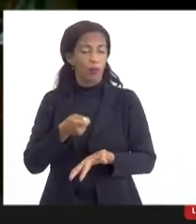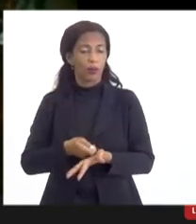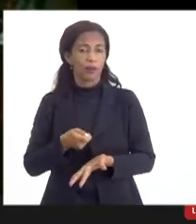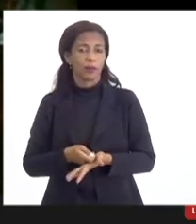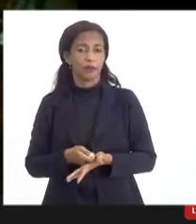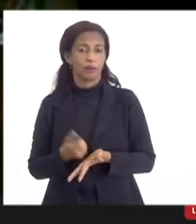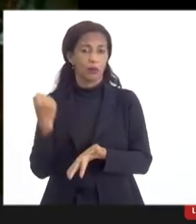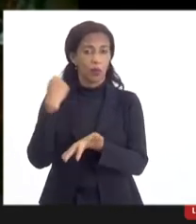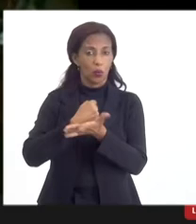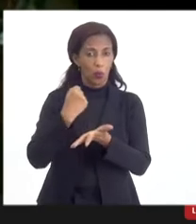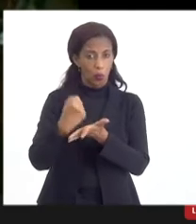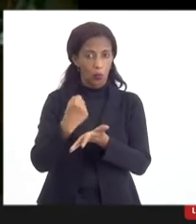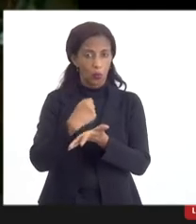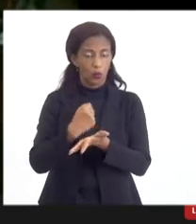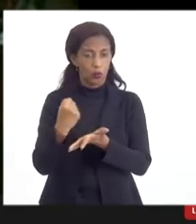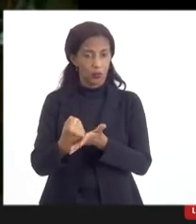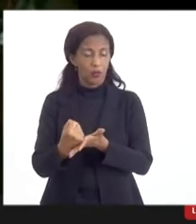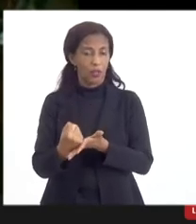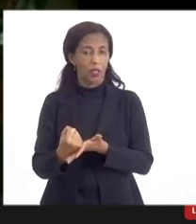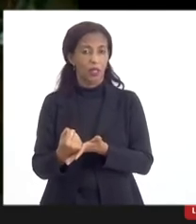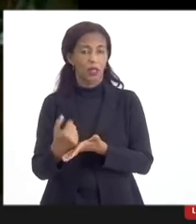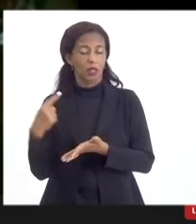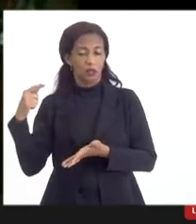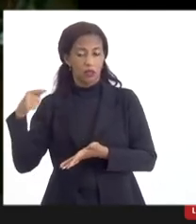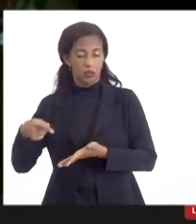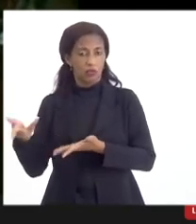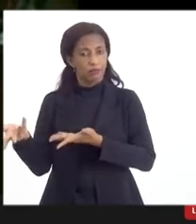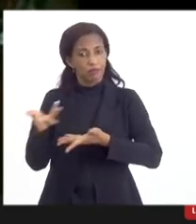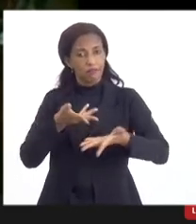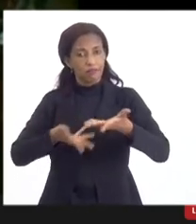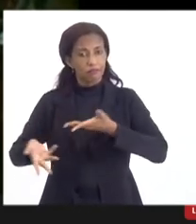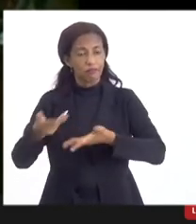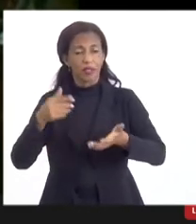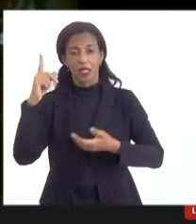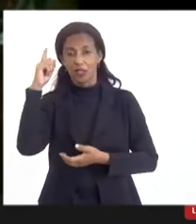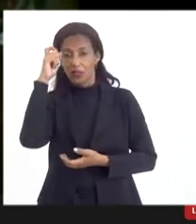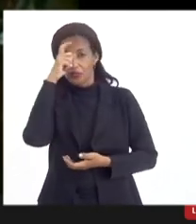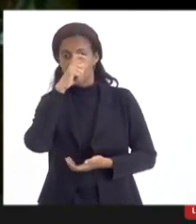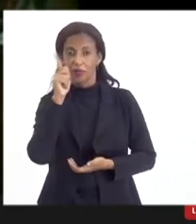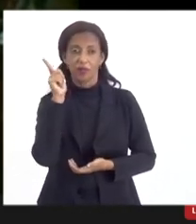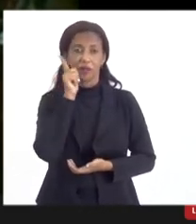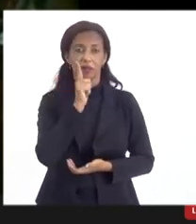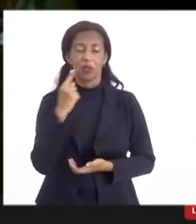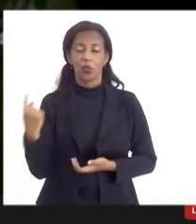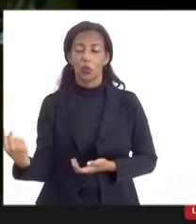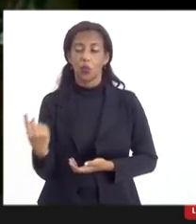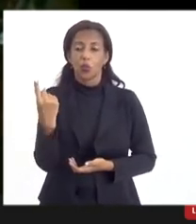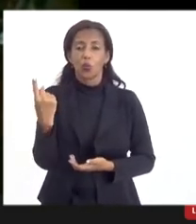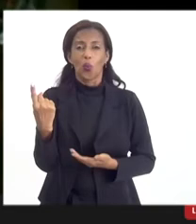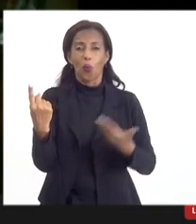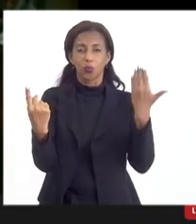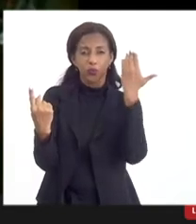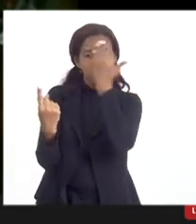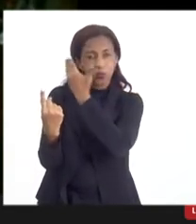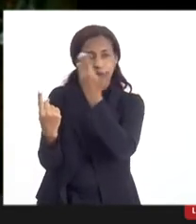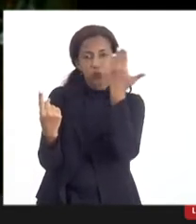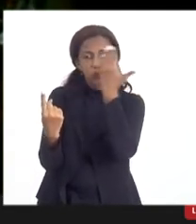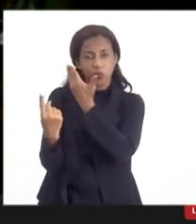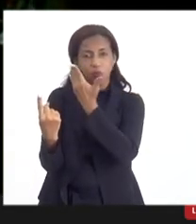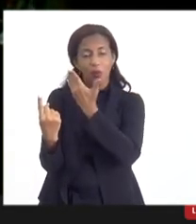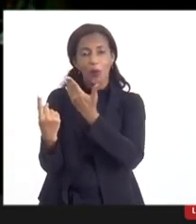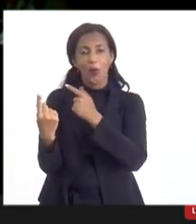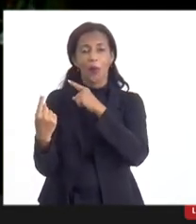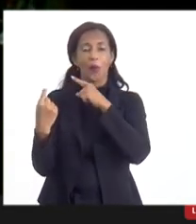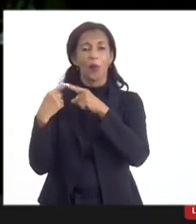pelo contrato dela de concessão ou de partilha, é muito difícil ela alocar num produto que ela não enxerga, porque está no